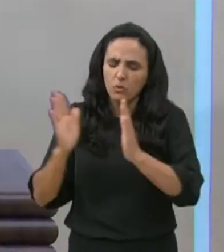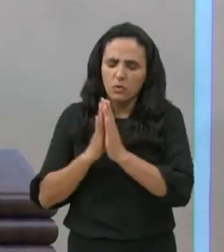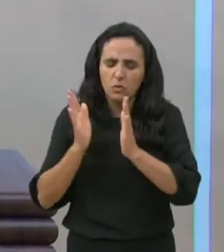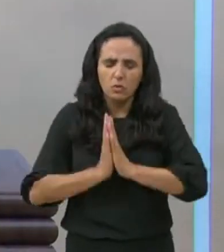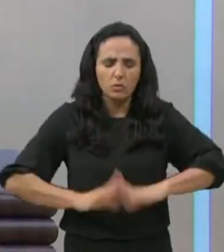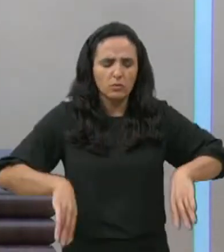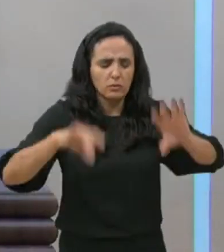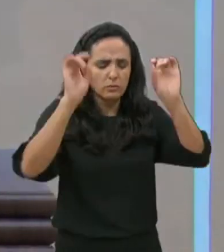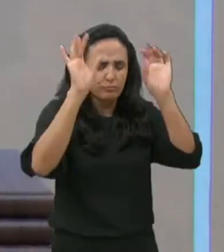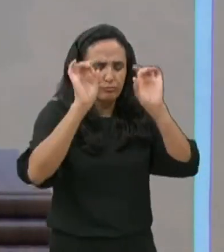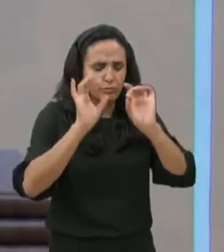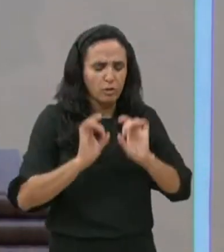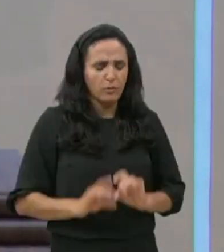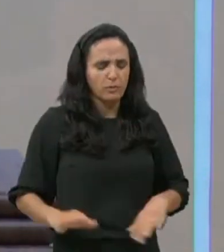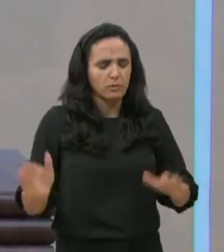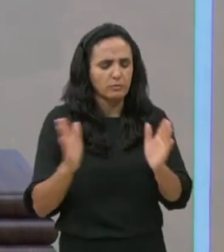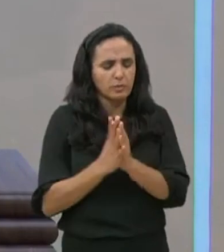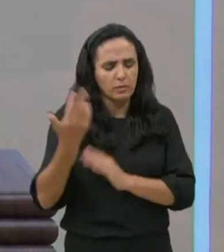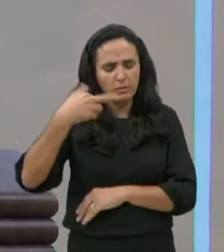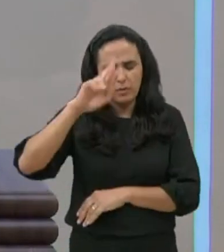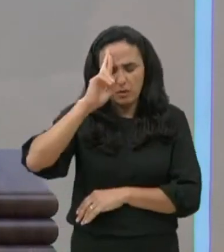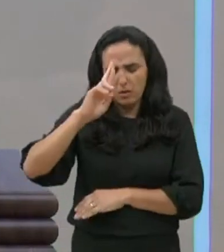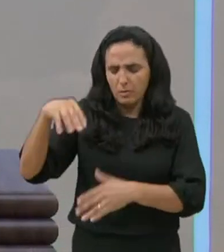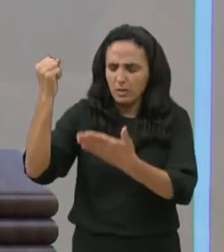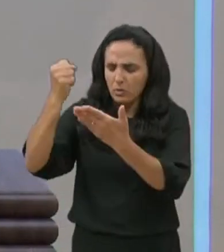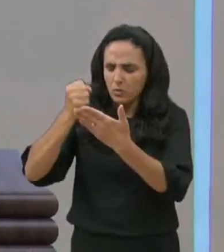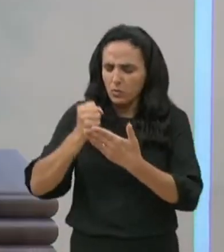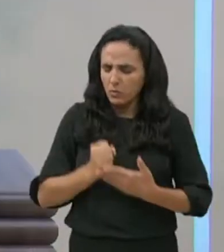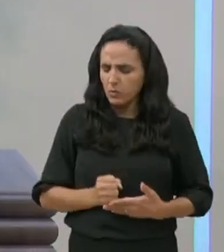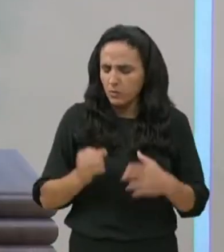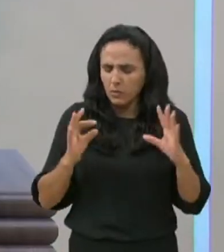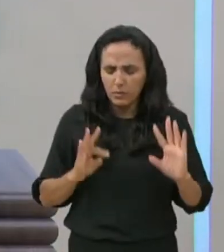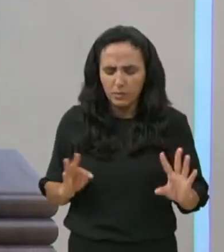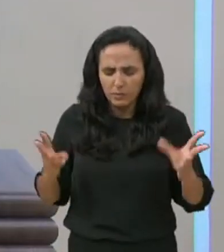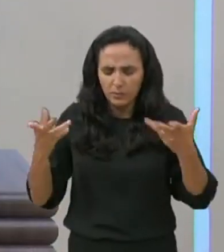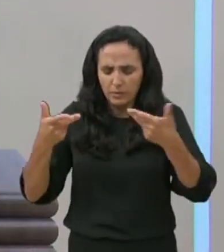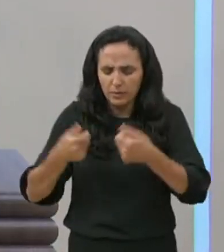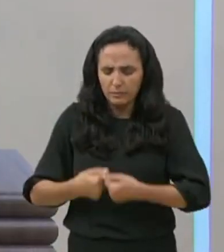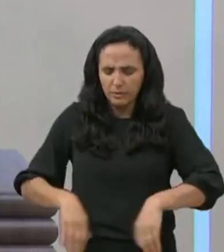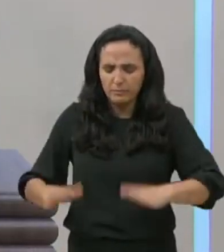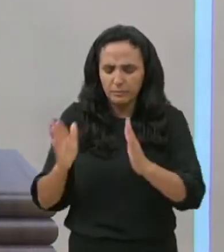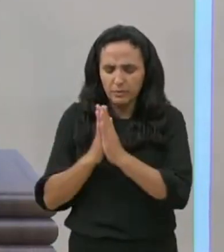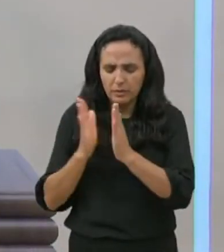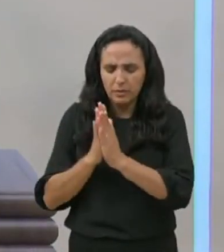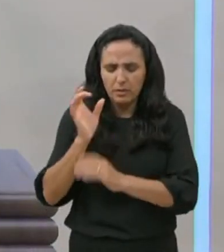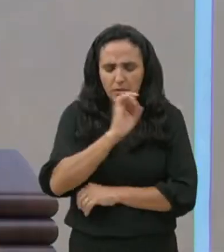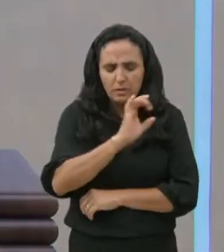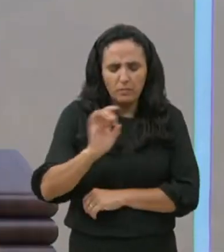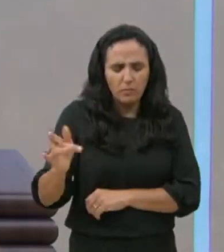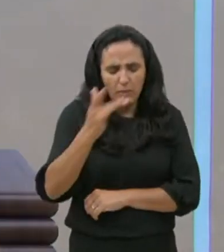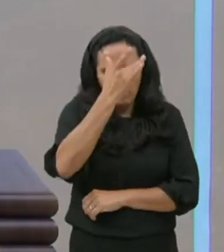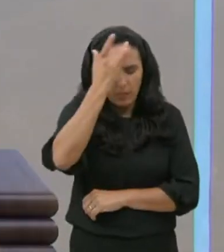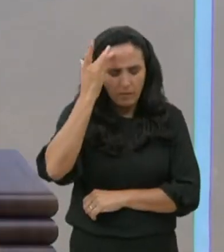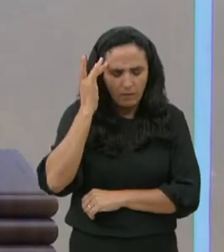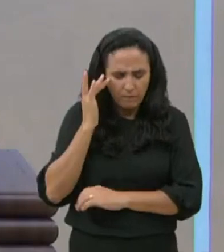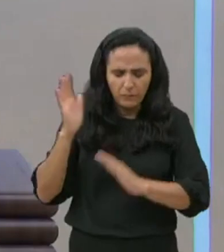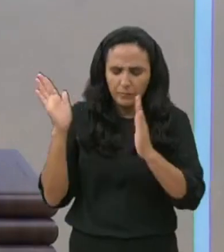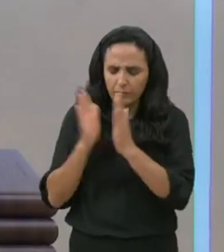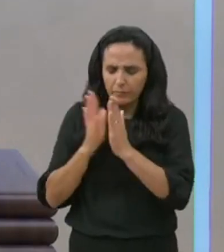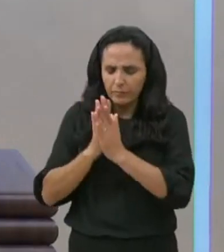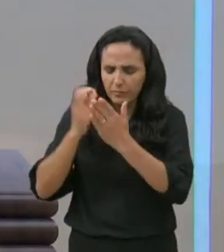especial, daquilo que é Teu, Tu cuida de uma forma maravilhosa, maravilhosa, Senhor, levanta, Senhor, homens e mulheres,